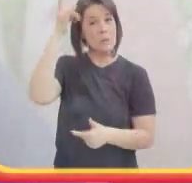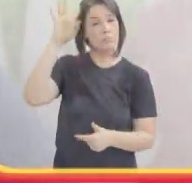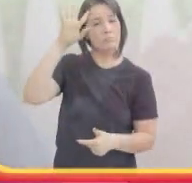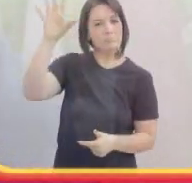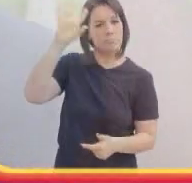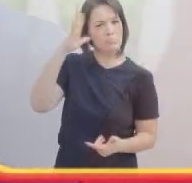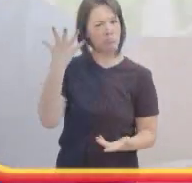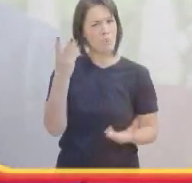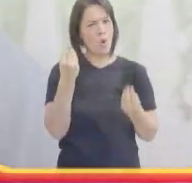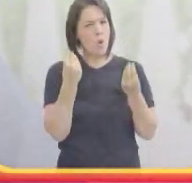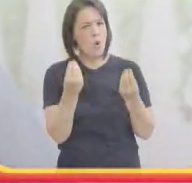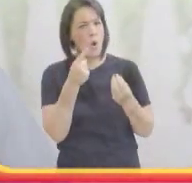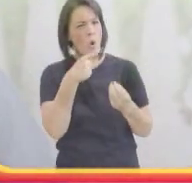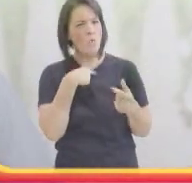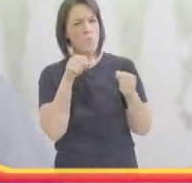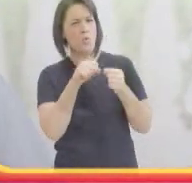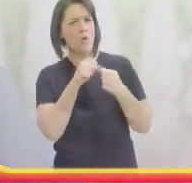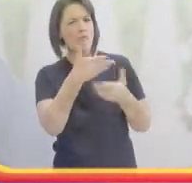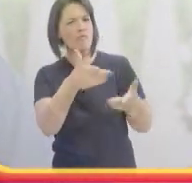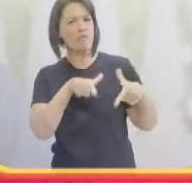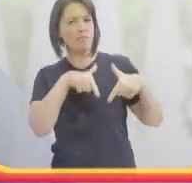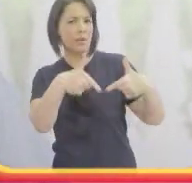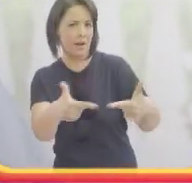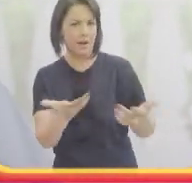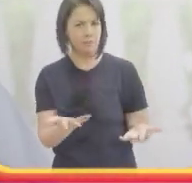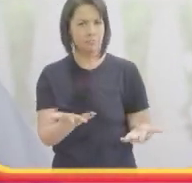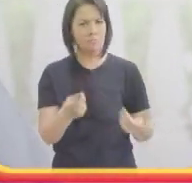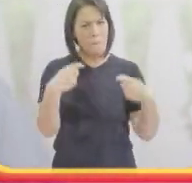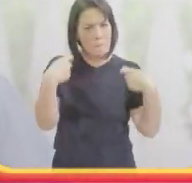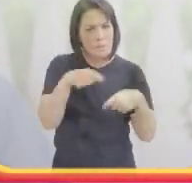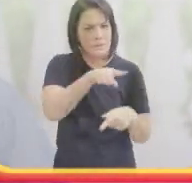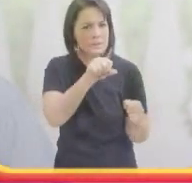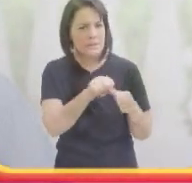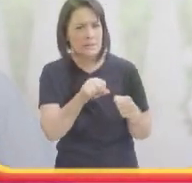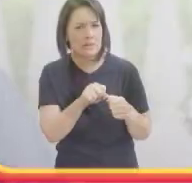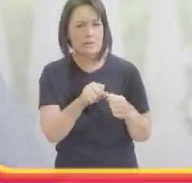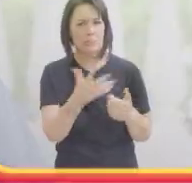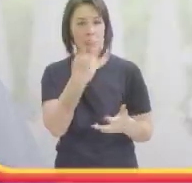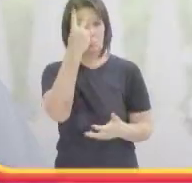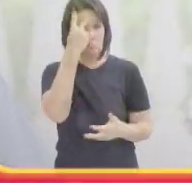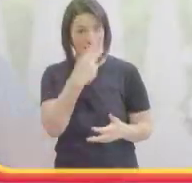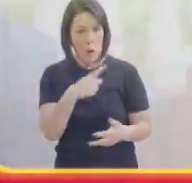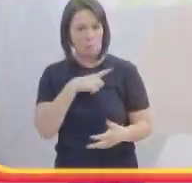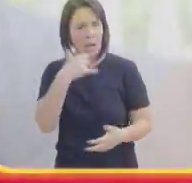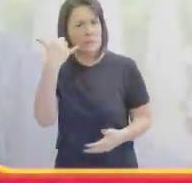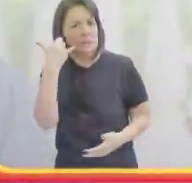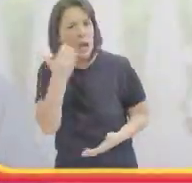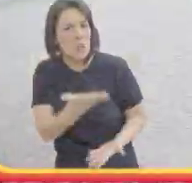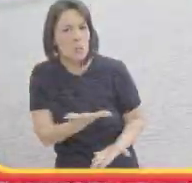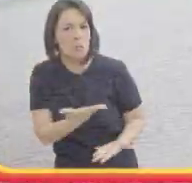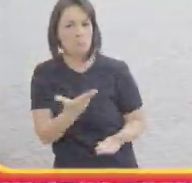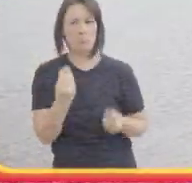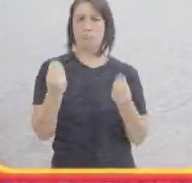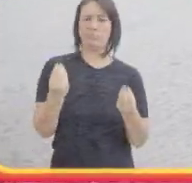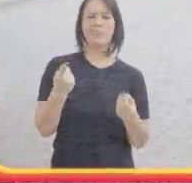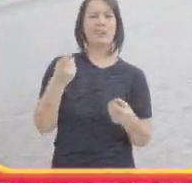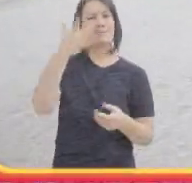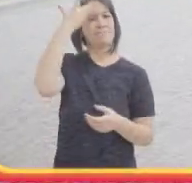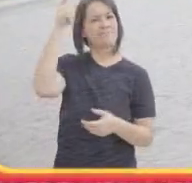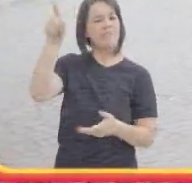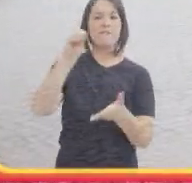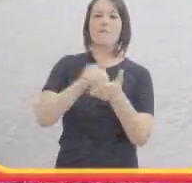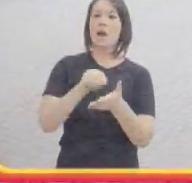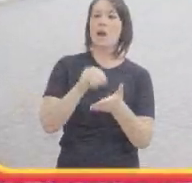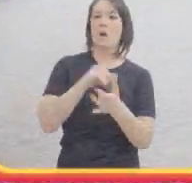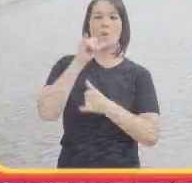rirem, a pessoa pensa, caramba, é, eu faço isso, é, realmente, não precisa fazer isso. Pô, caramba, o cego, ele tem um celular, caramba, não sei o Então, é, você vai